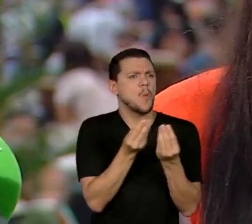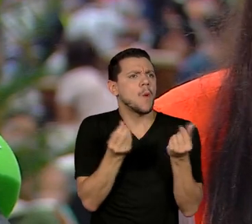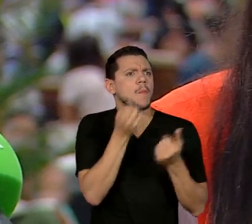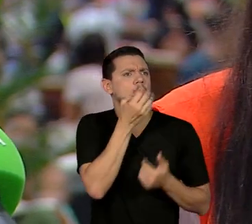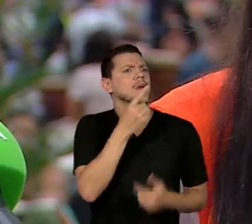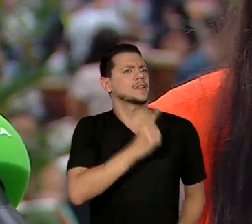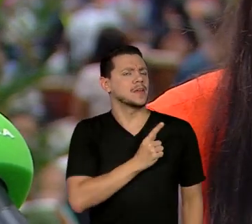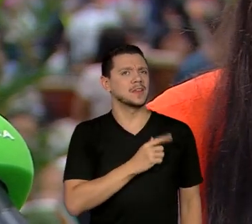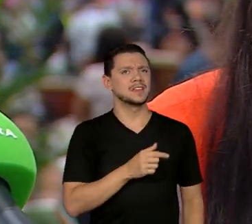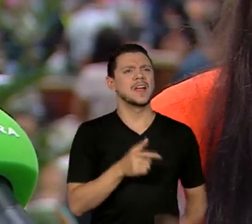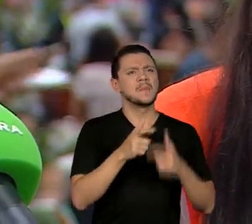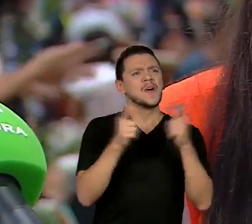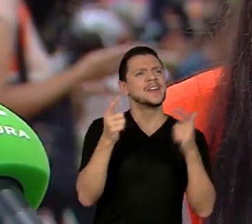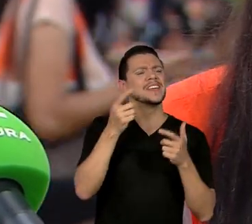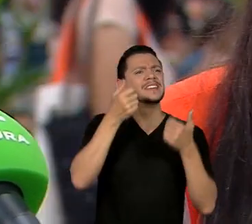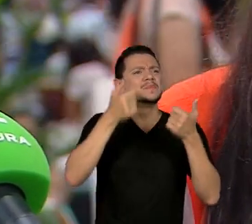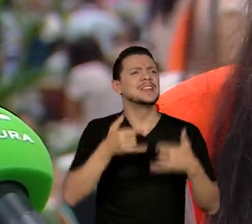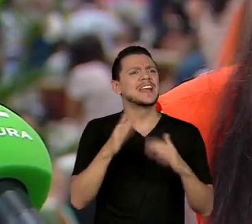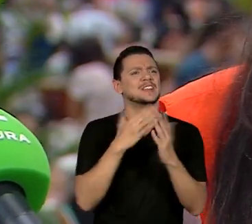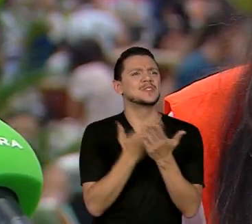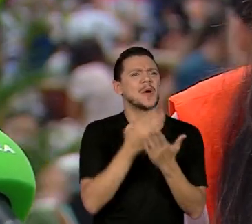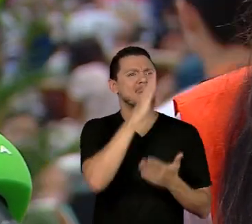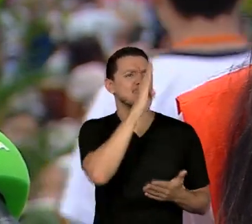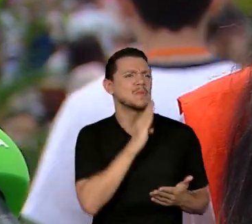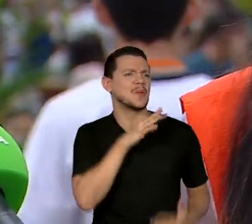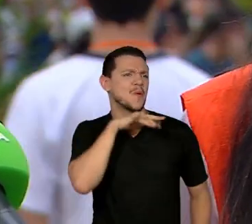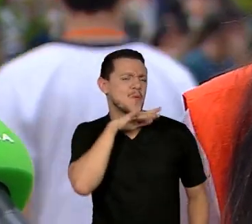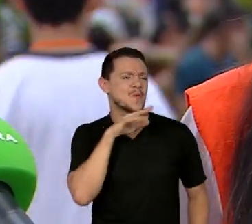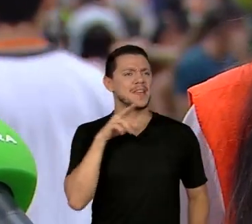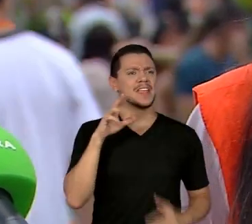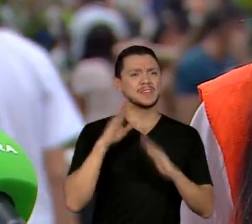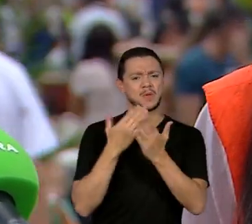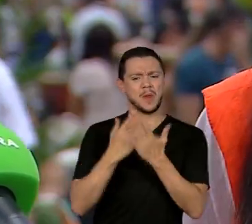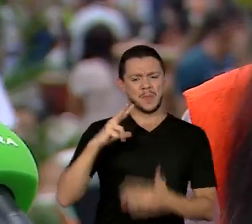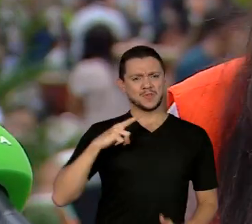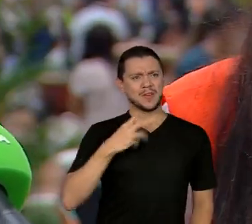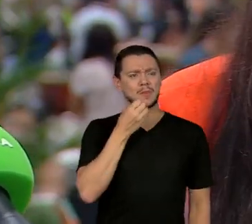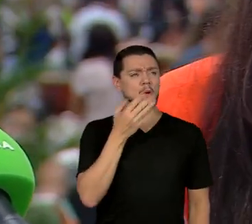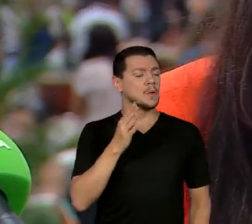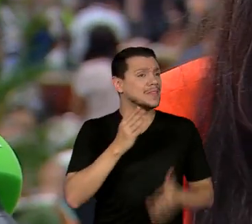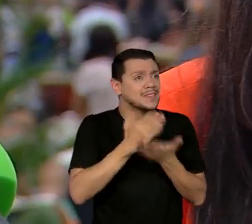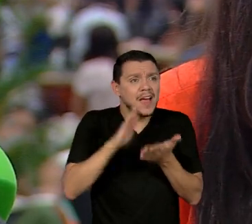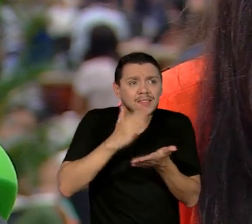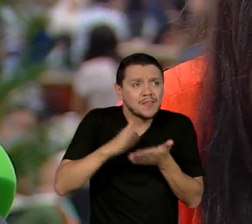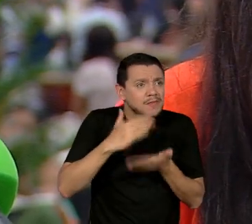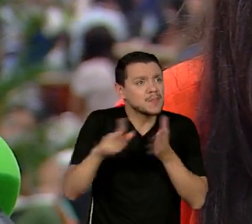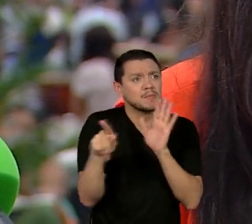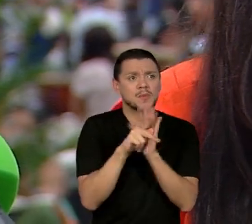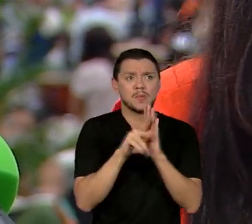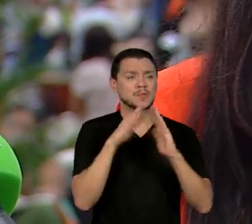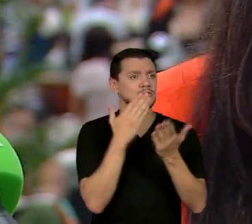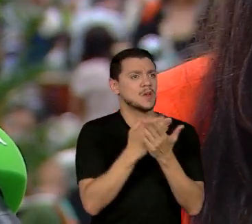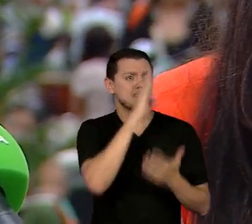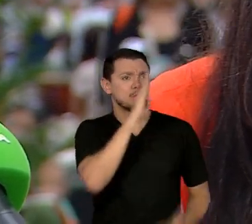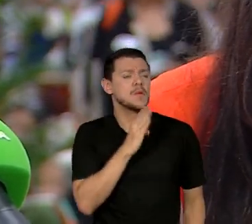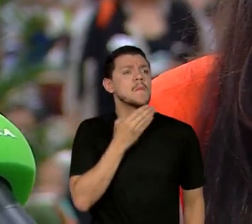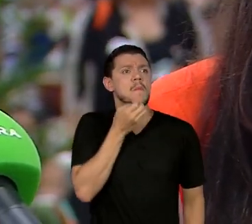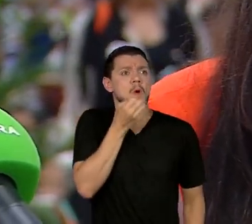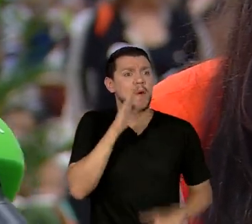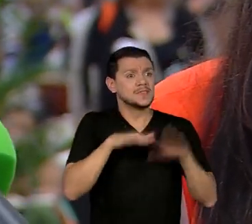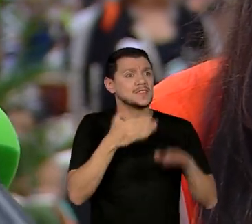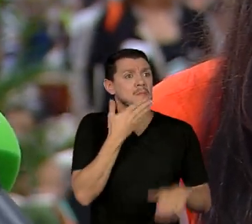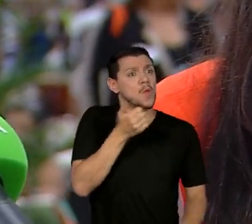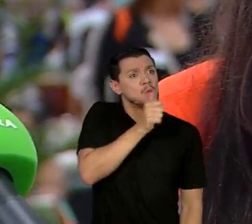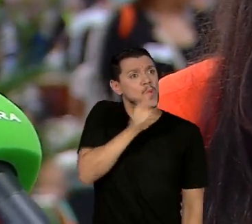pública é ruim, escola particular que é bom. Não, isso não tem nada a ver. Escola pública também é muito bom e, às vezes, até melhor que as particulares. Isso ajuda muito as pessoas desse